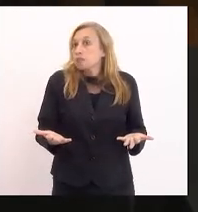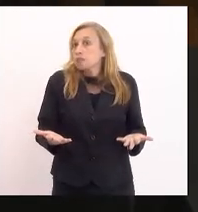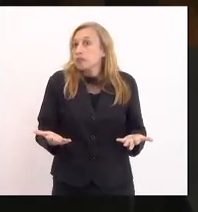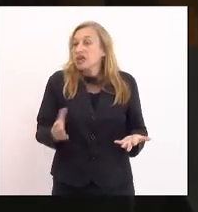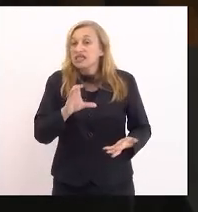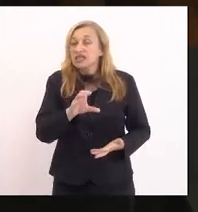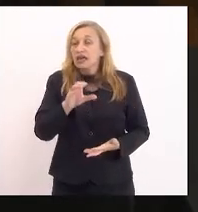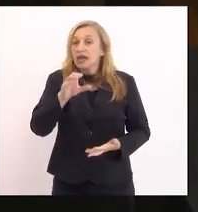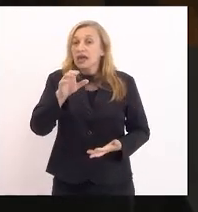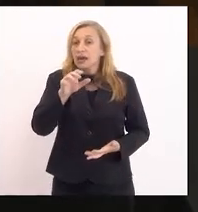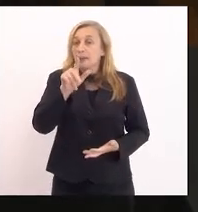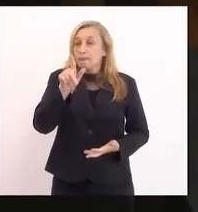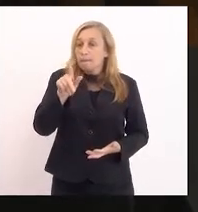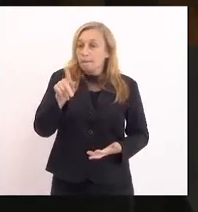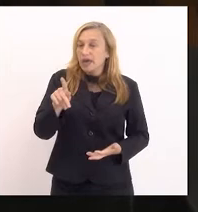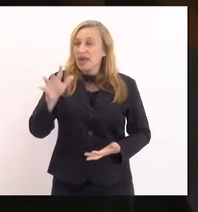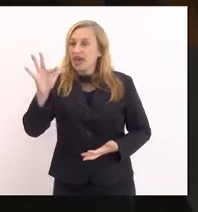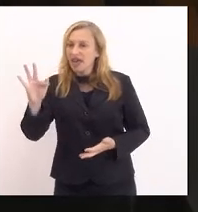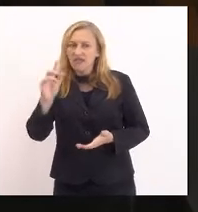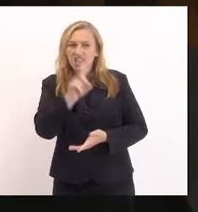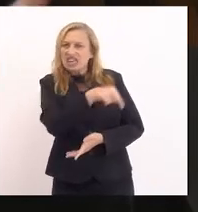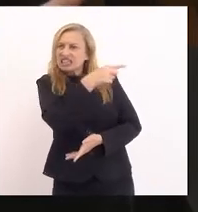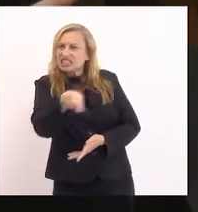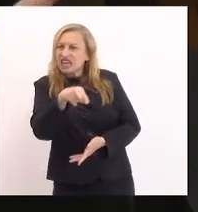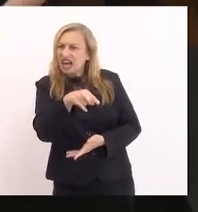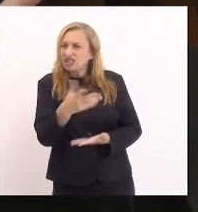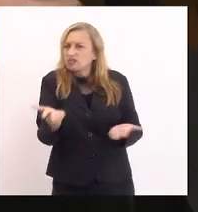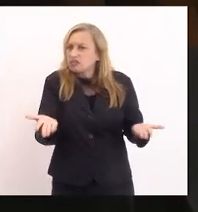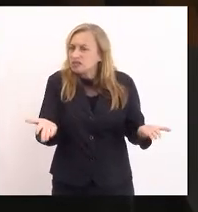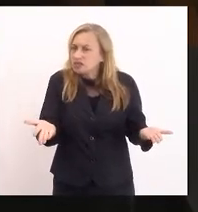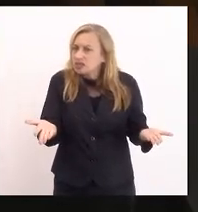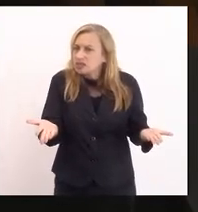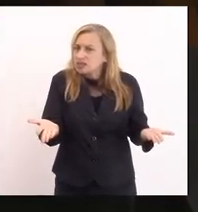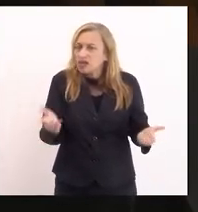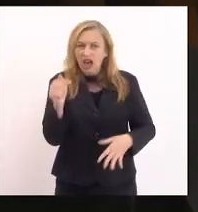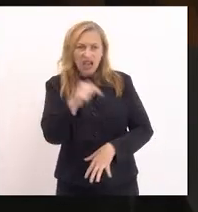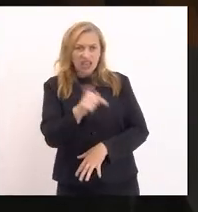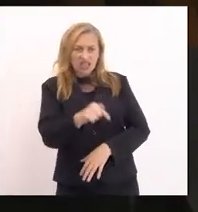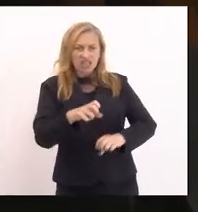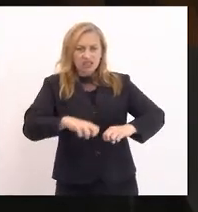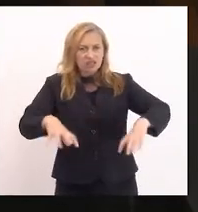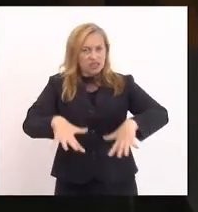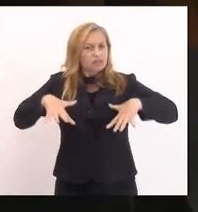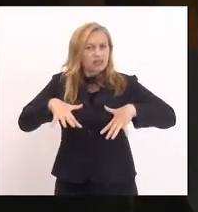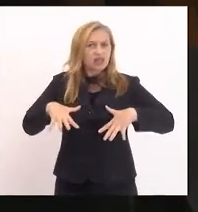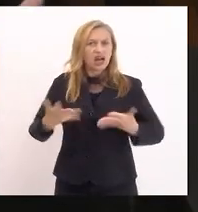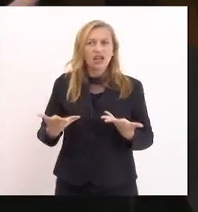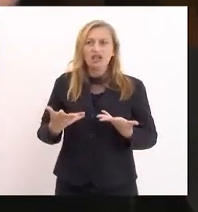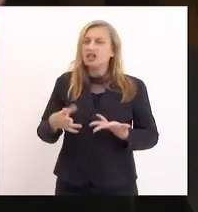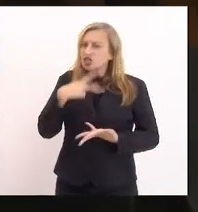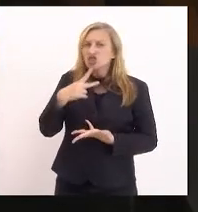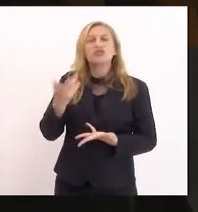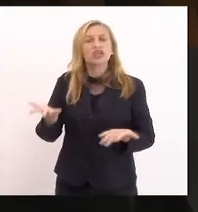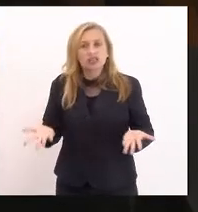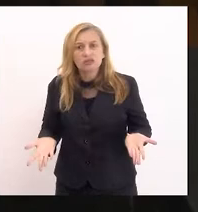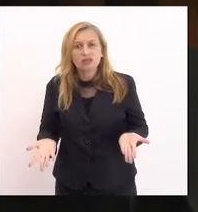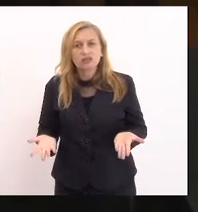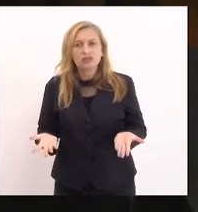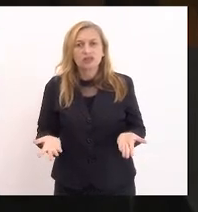CPFs deveriam ser cancelados, como usam essa expressão, inclusive aqui neste plenário, é disso que a gente está falando,